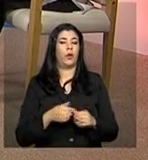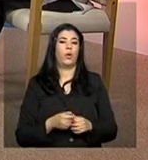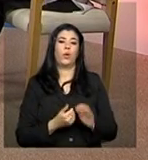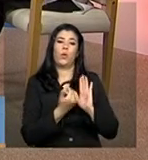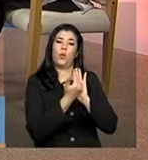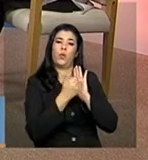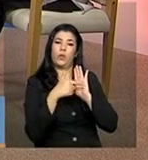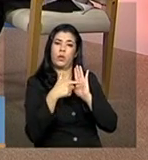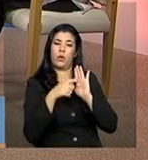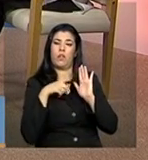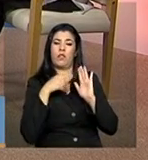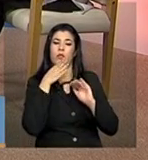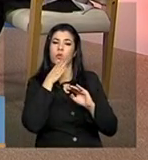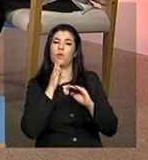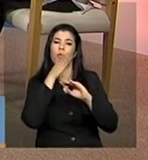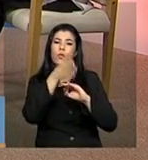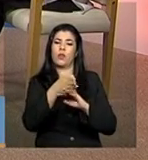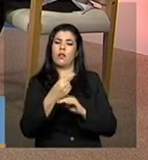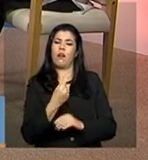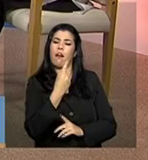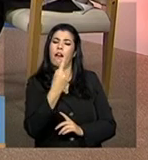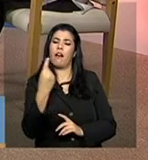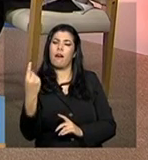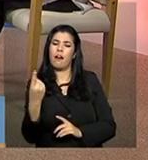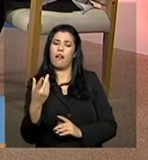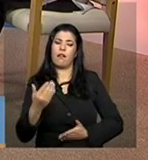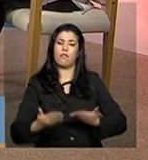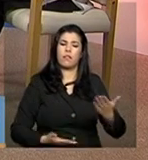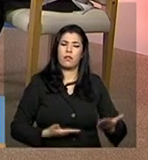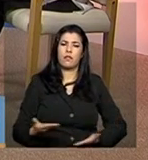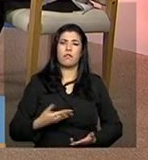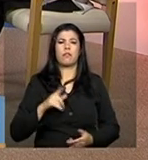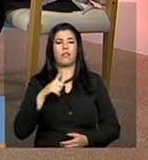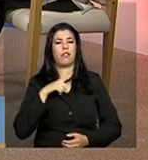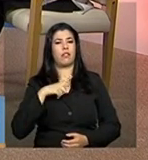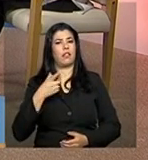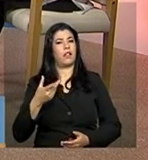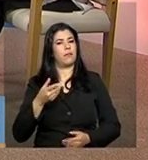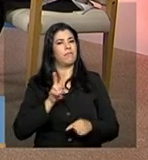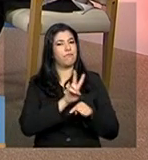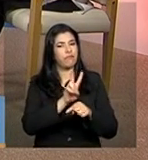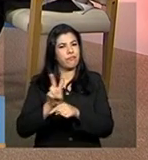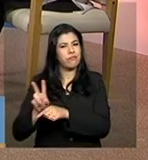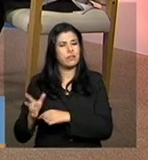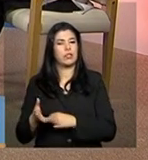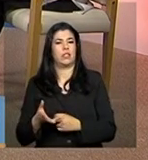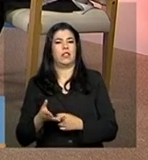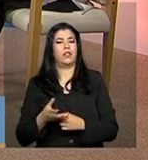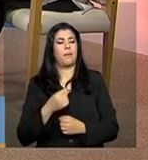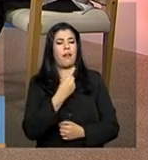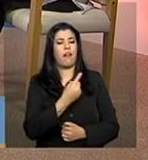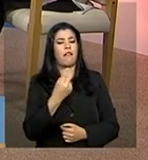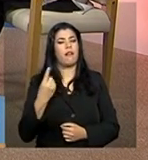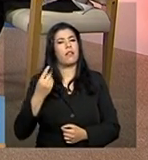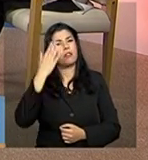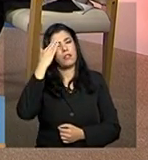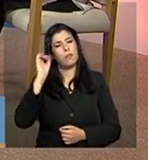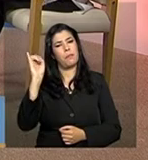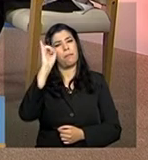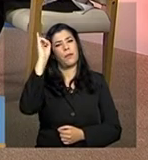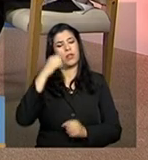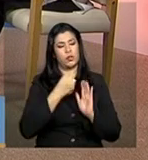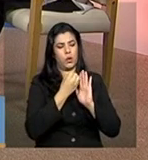diretamente em cada entidade, cada serviço, cada oferta que ela presta. E para cada oferta, é importante no Cadastro que ele